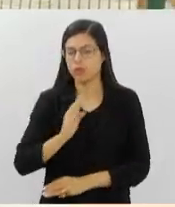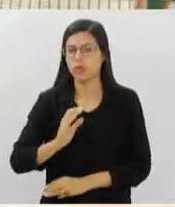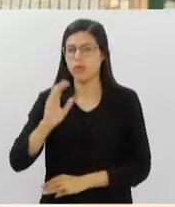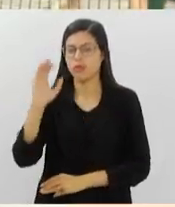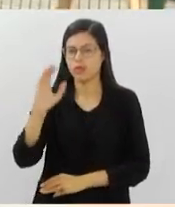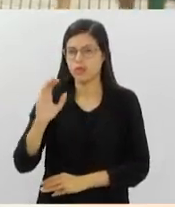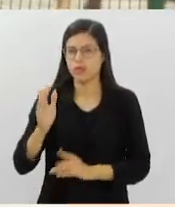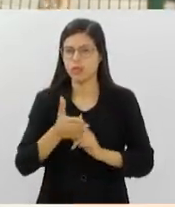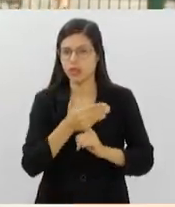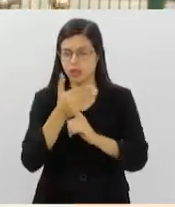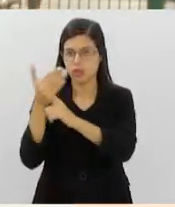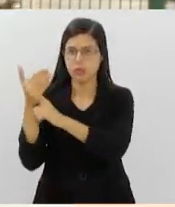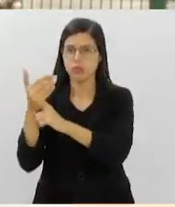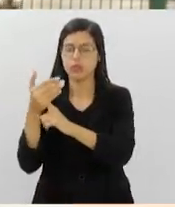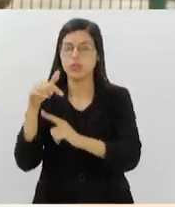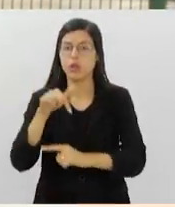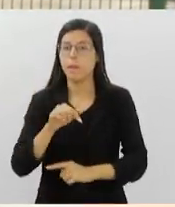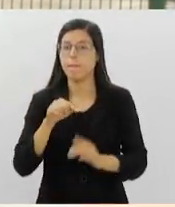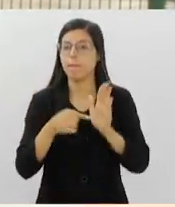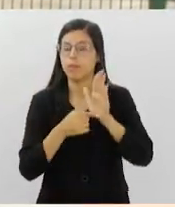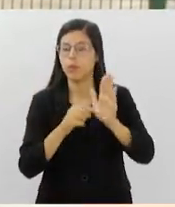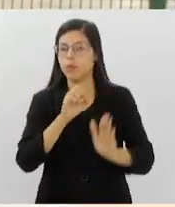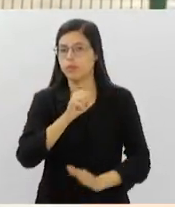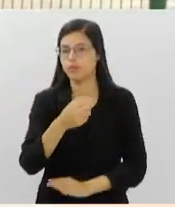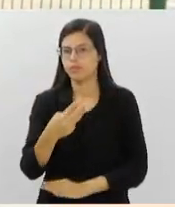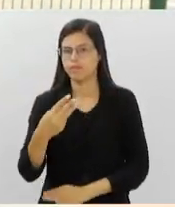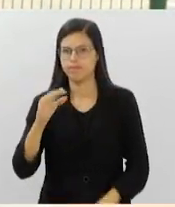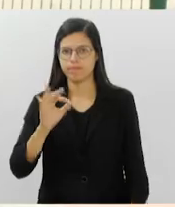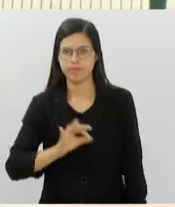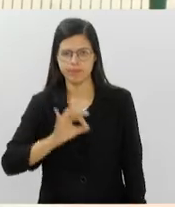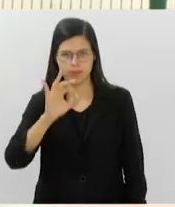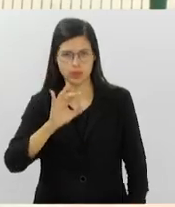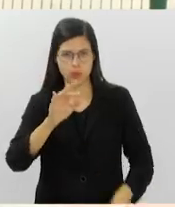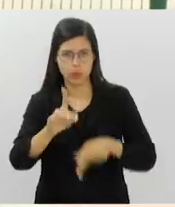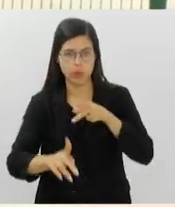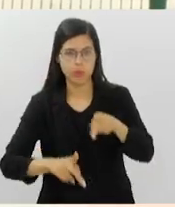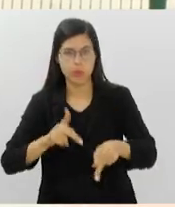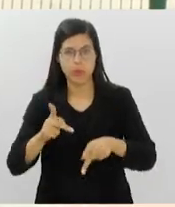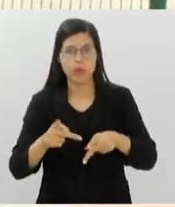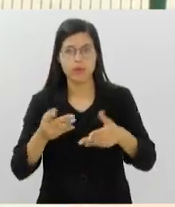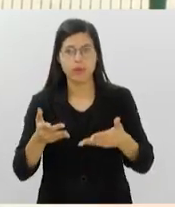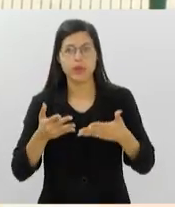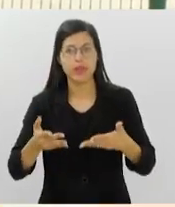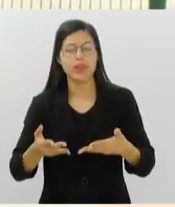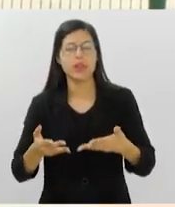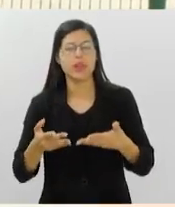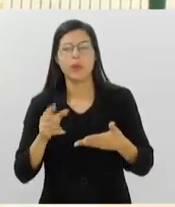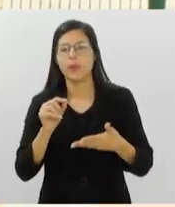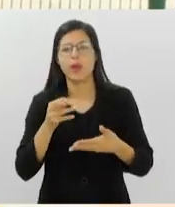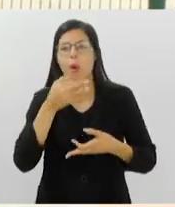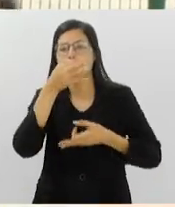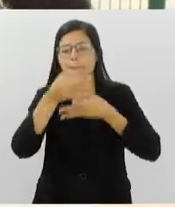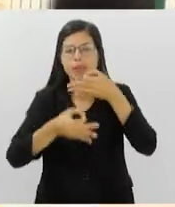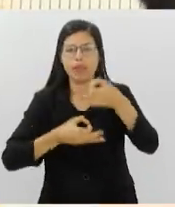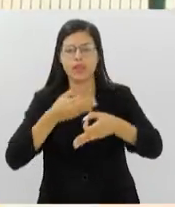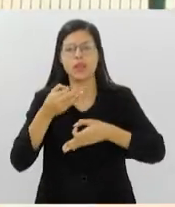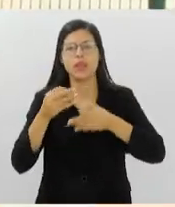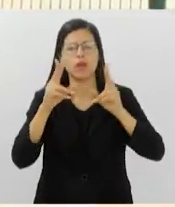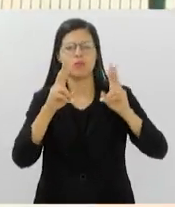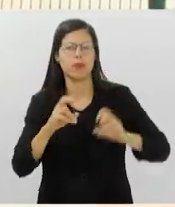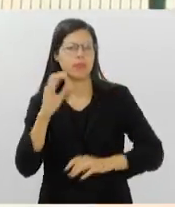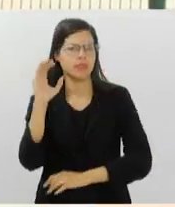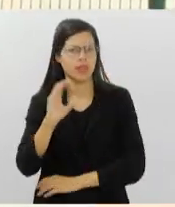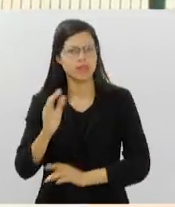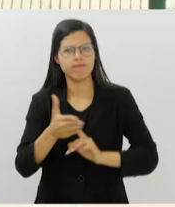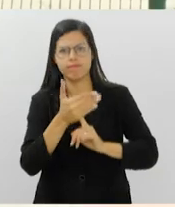Pública da Ciência, que mostrou que 83% da população gostaria de ser ouvida em temas relacionados à ciência, tecnologia, saúde,